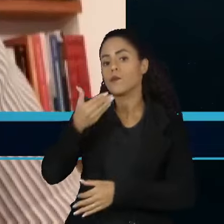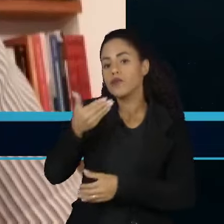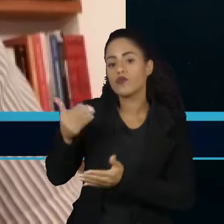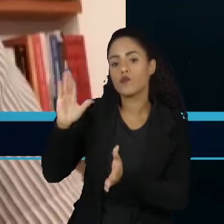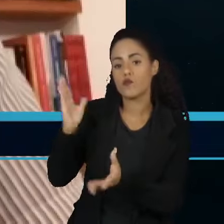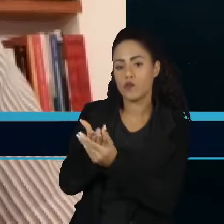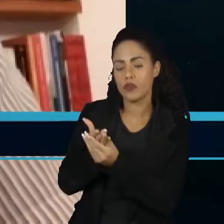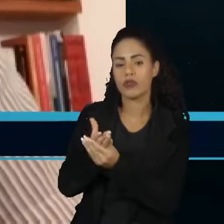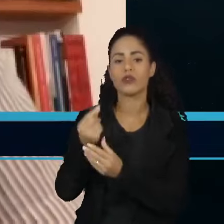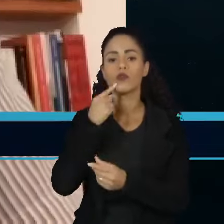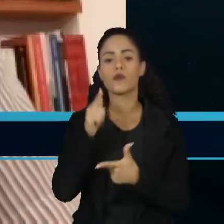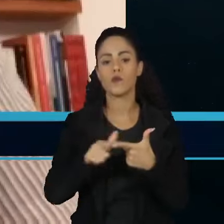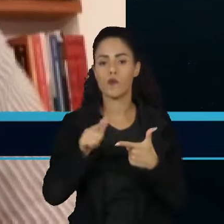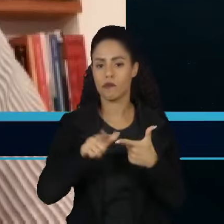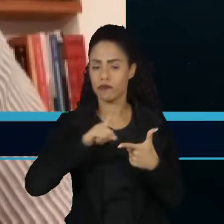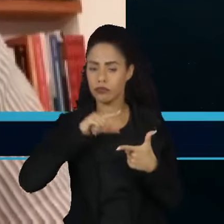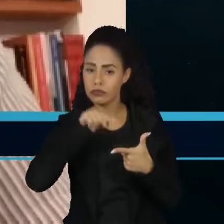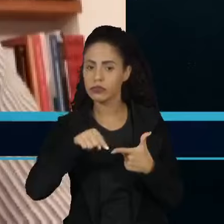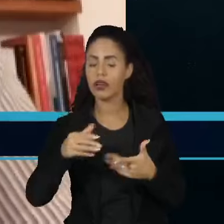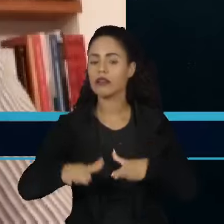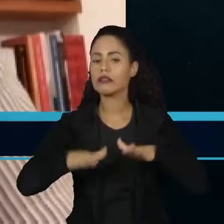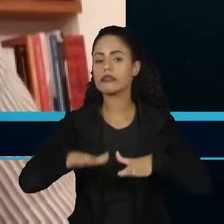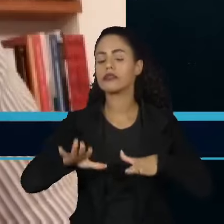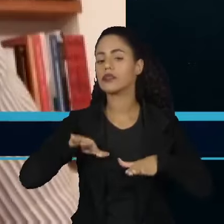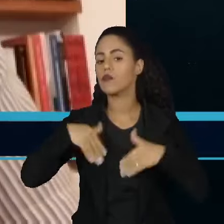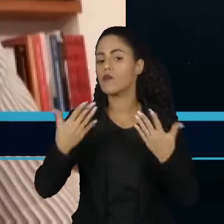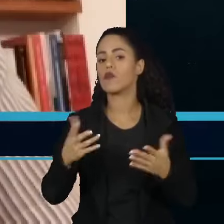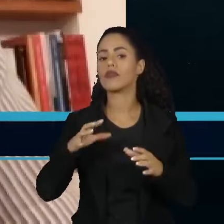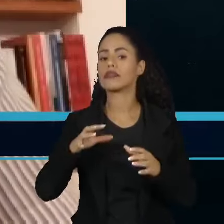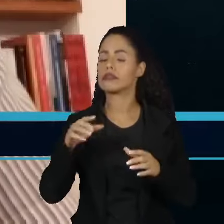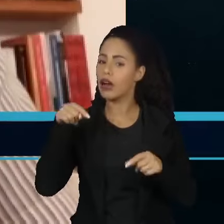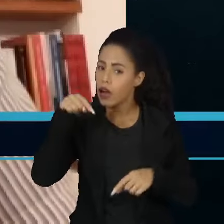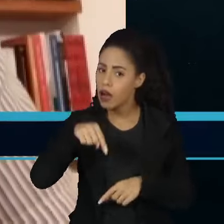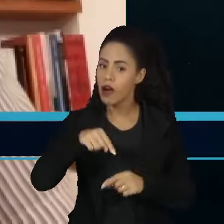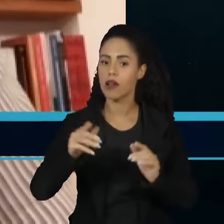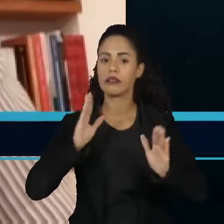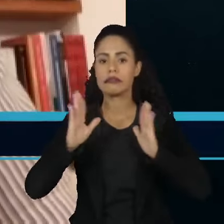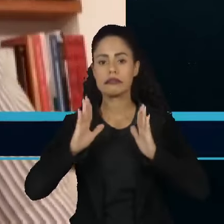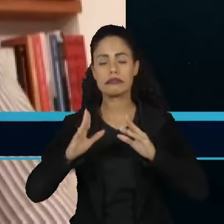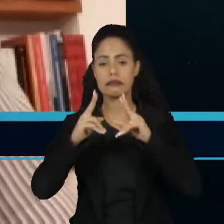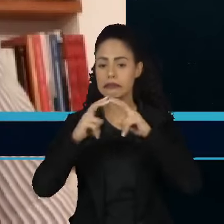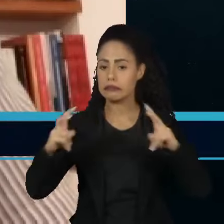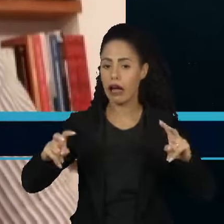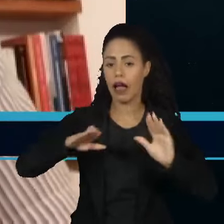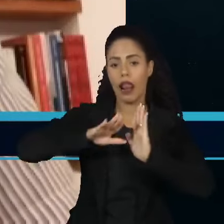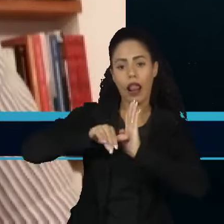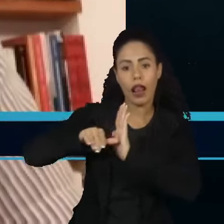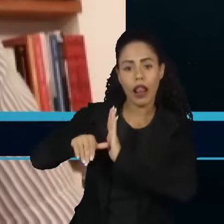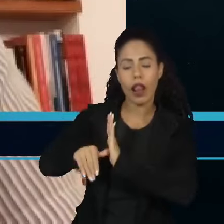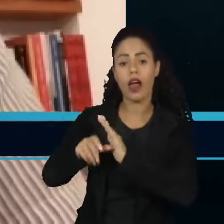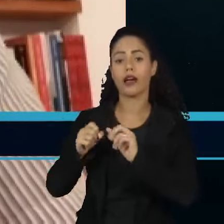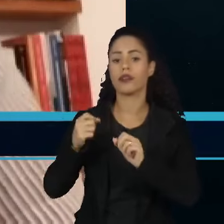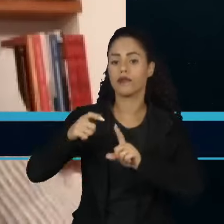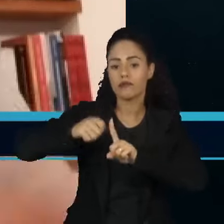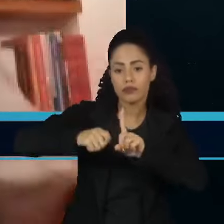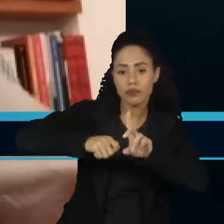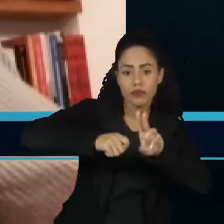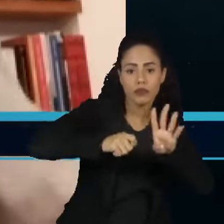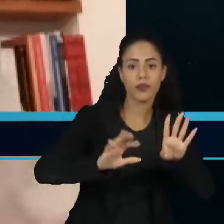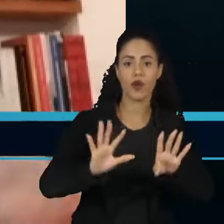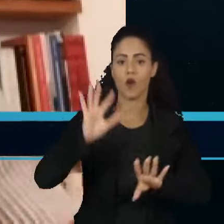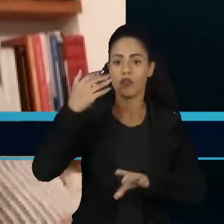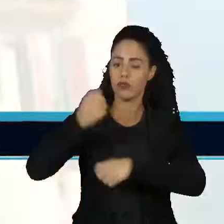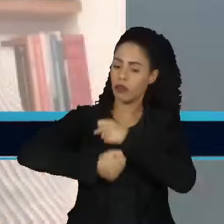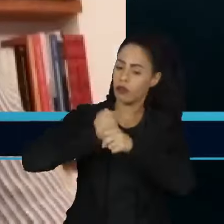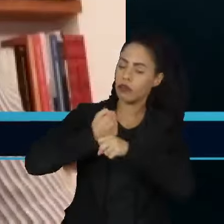Você tem uma situação de um aumento muito importante do nível de perdas nos últimos meses e nos